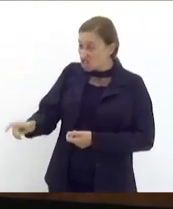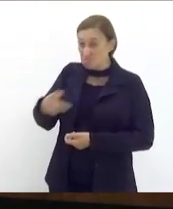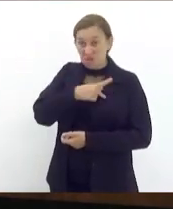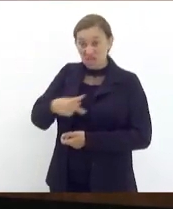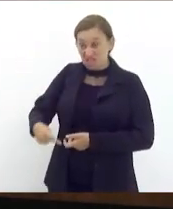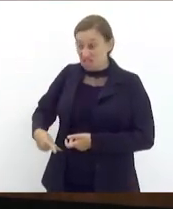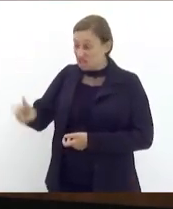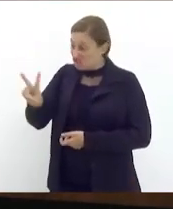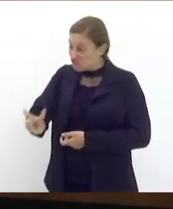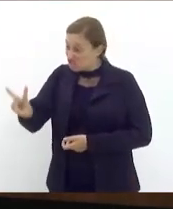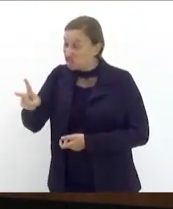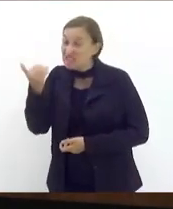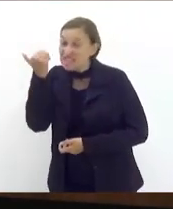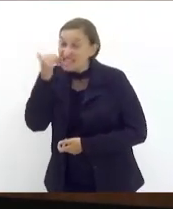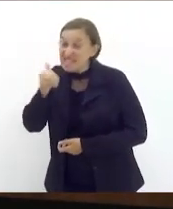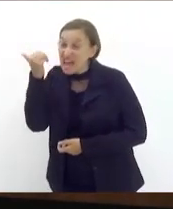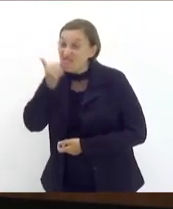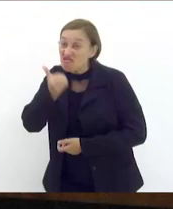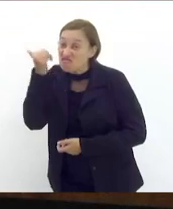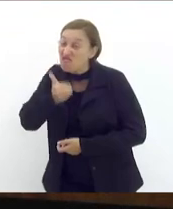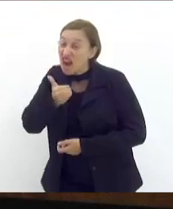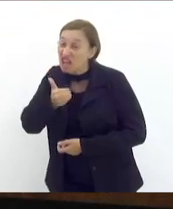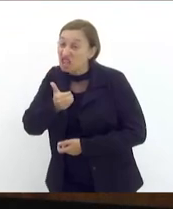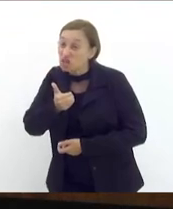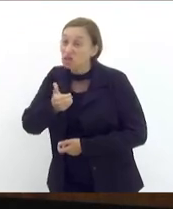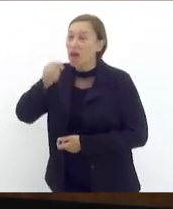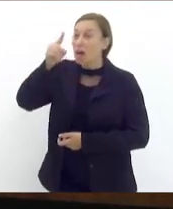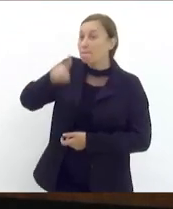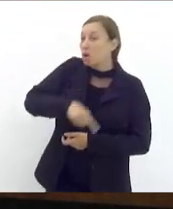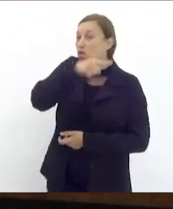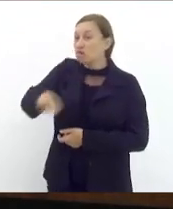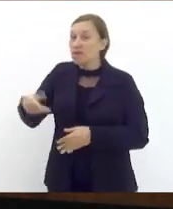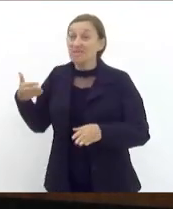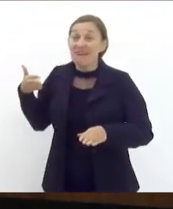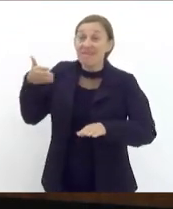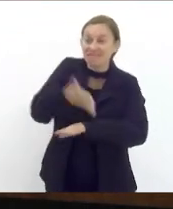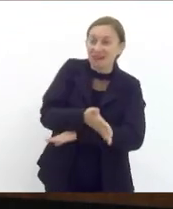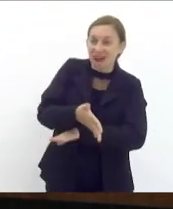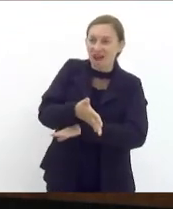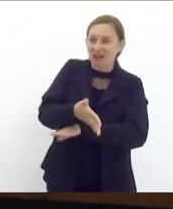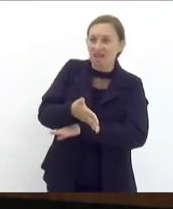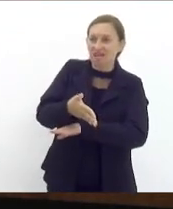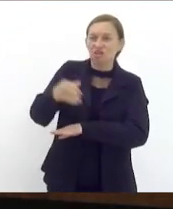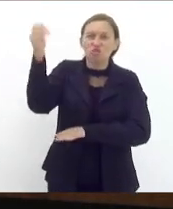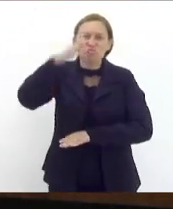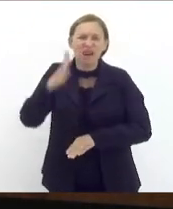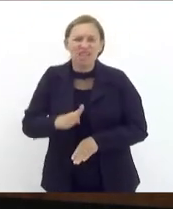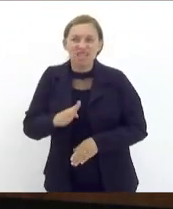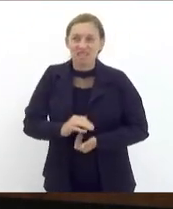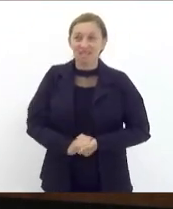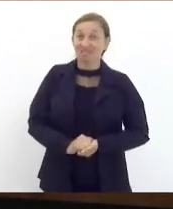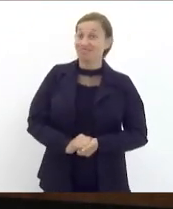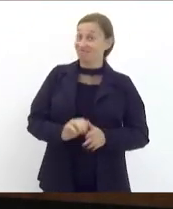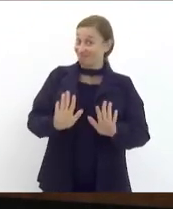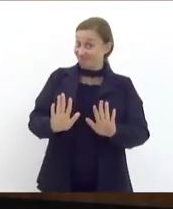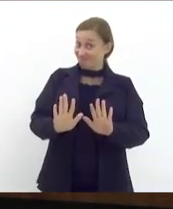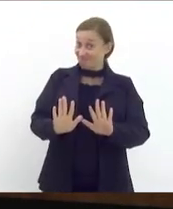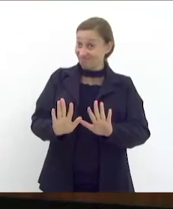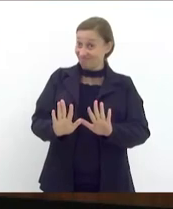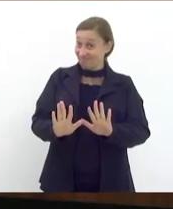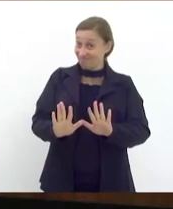esse tiranete ele estava proibido de pisar no solo brasileiro aliás